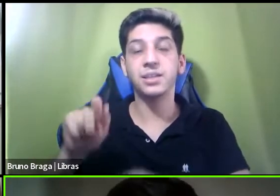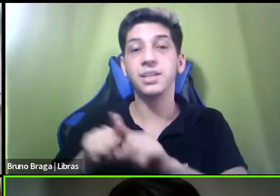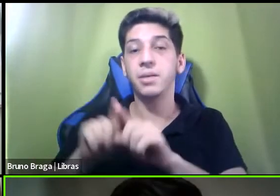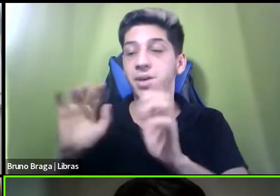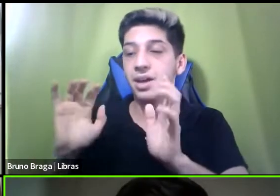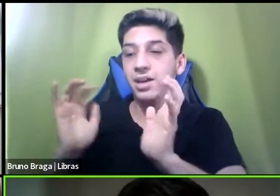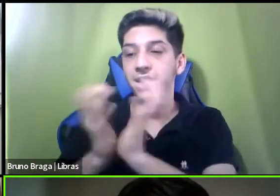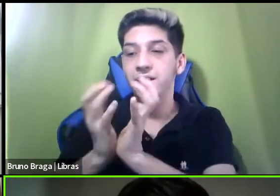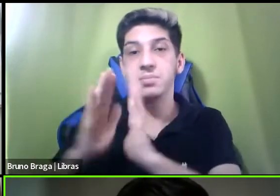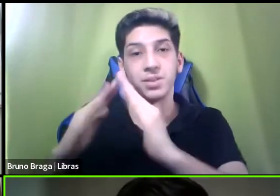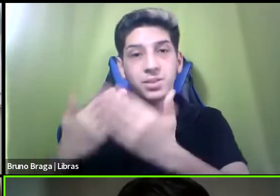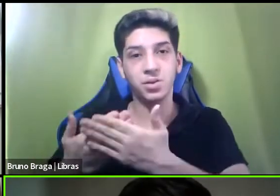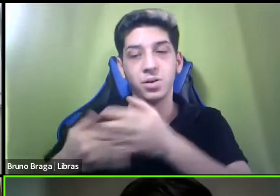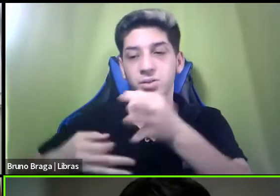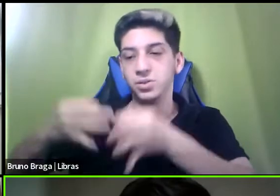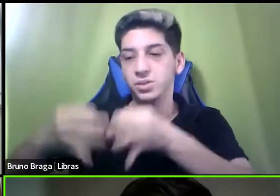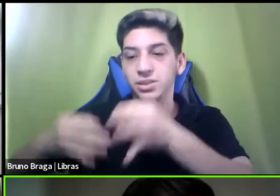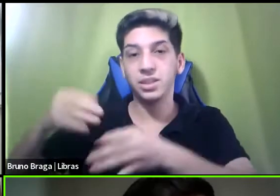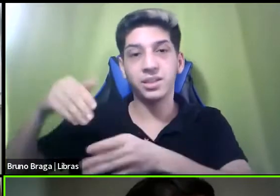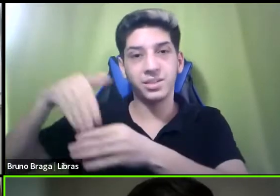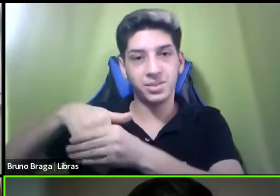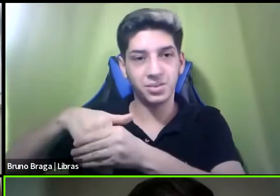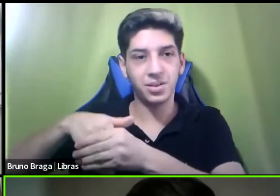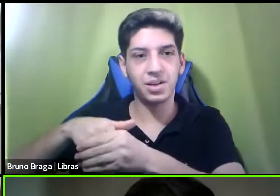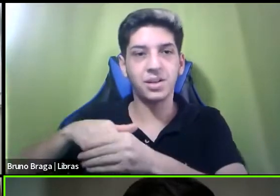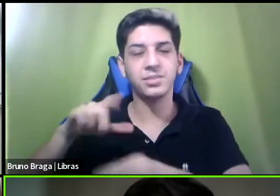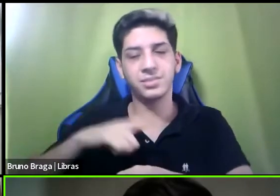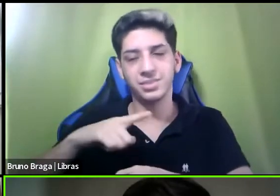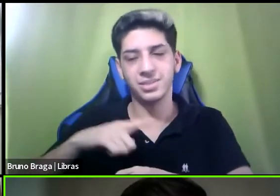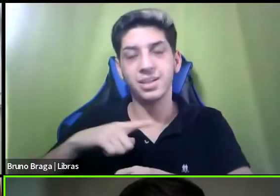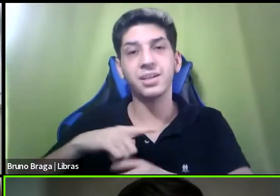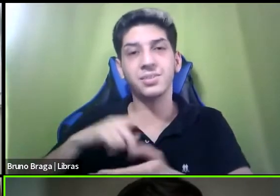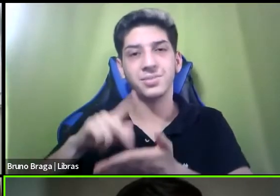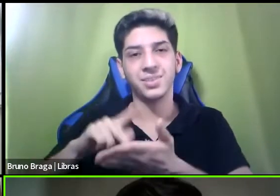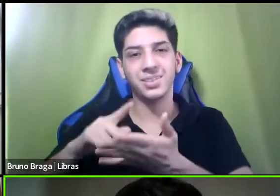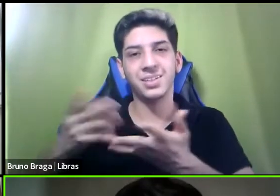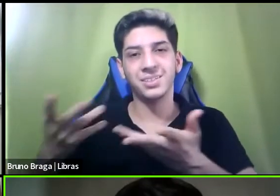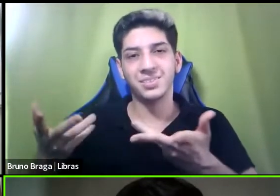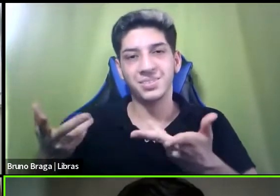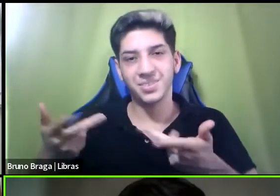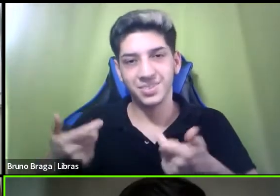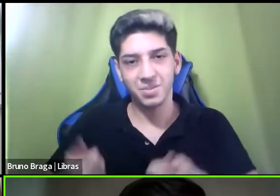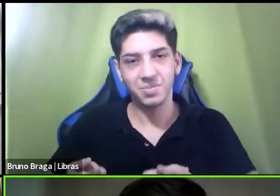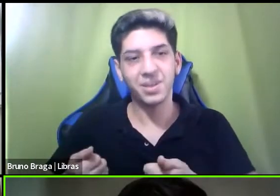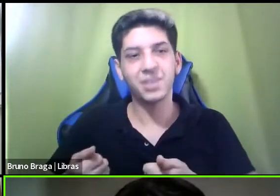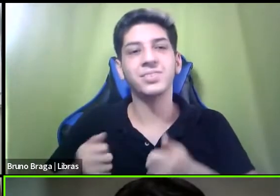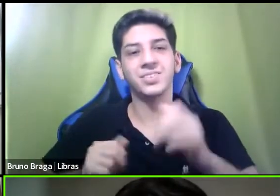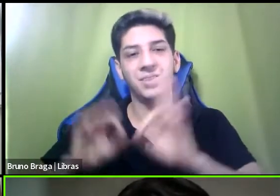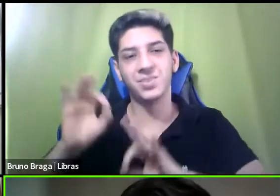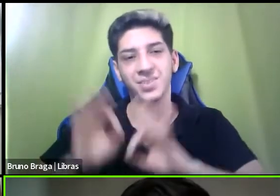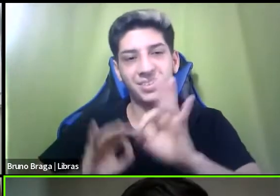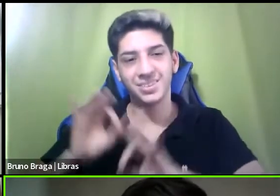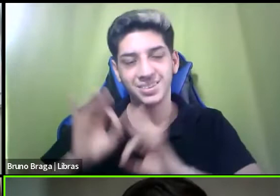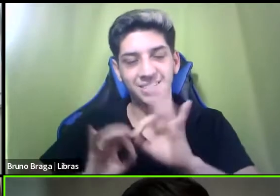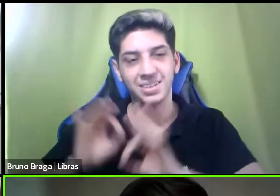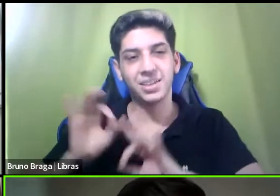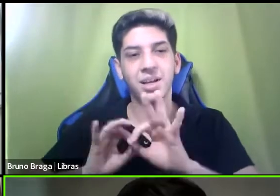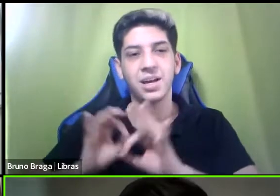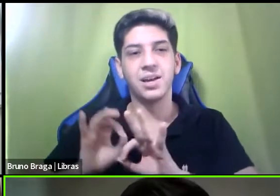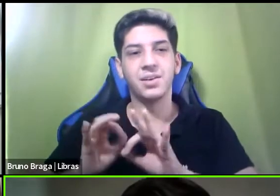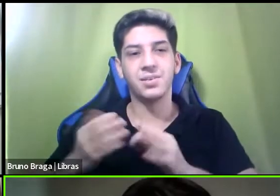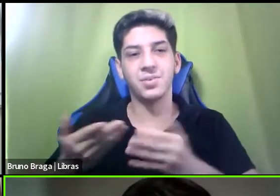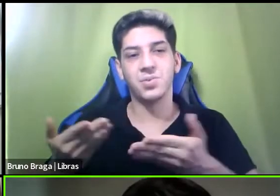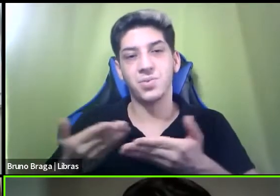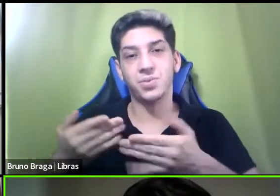judiciária eleitoral que brilhantemente montaram aqui organizaram esse